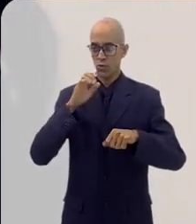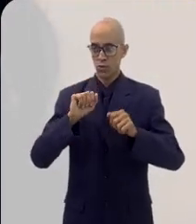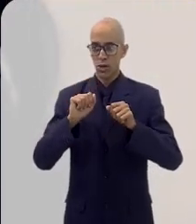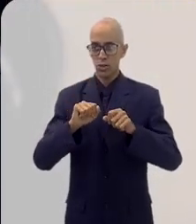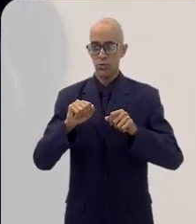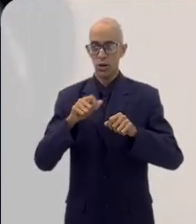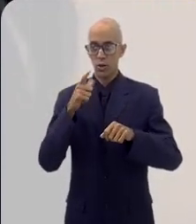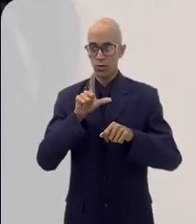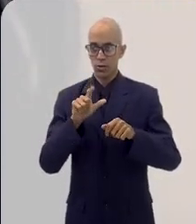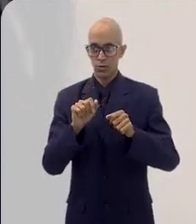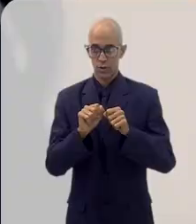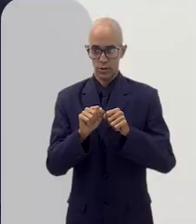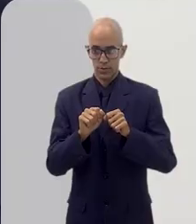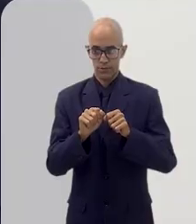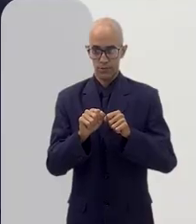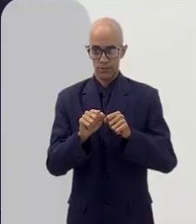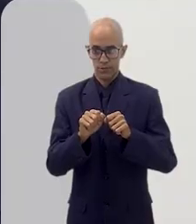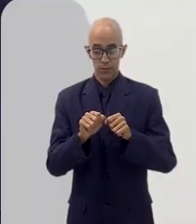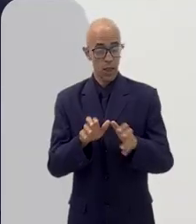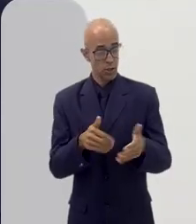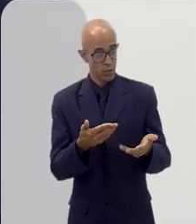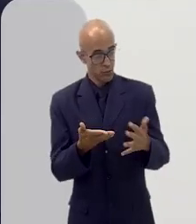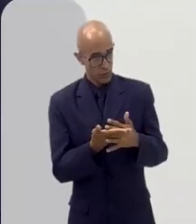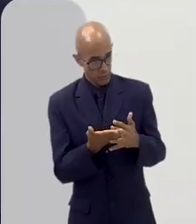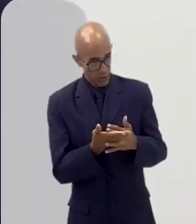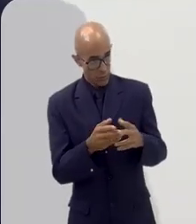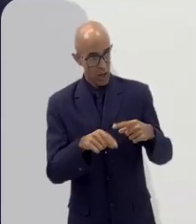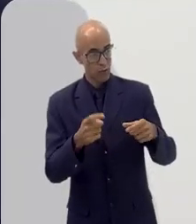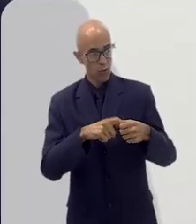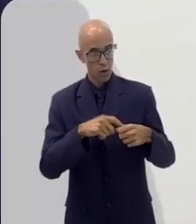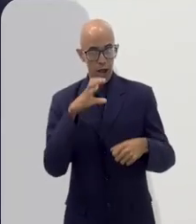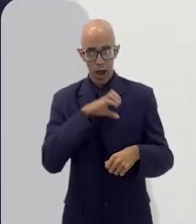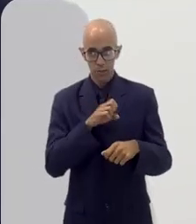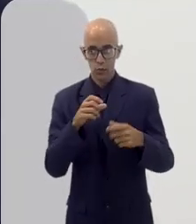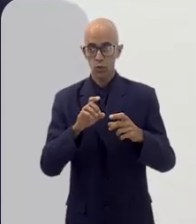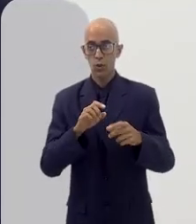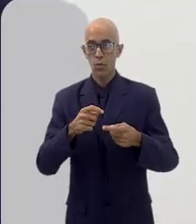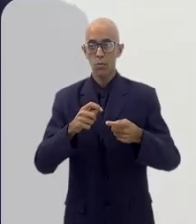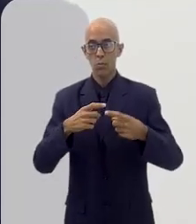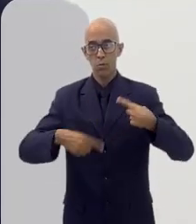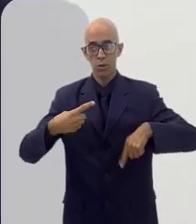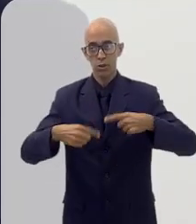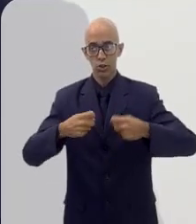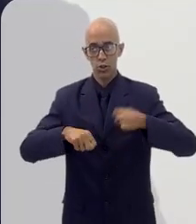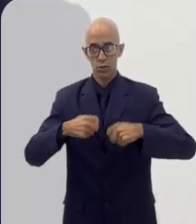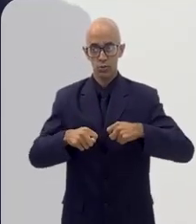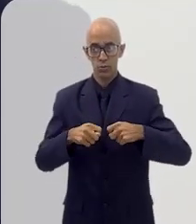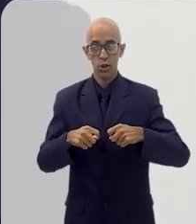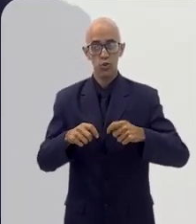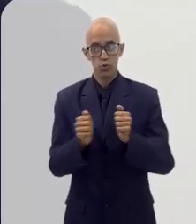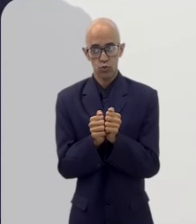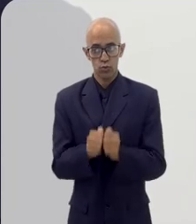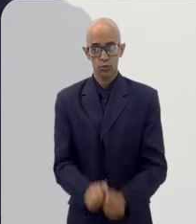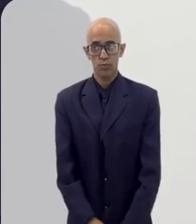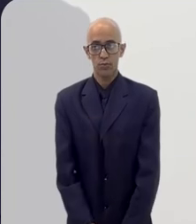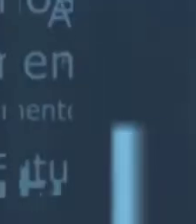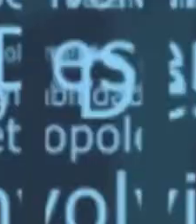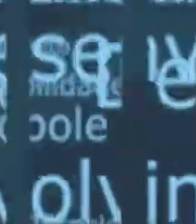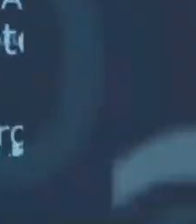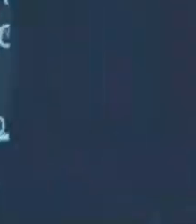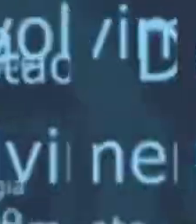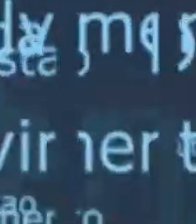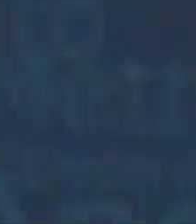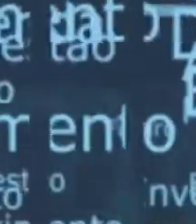conseguir dar conta de todos os interessados. A gente vai para um rápido intervalo e voltamos já. Rio em Foco, aqui, política e economia caminham juntas.